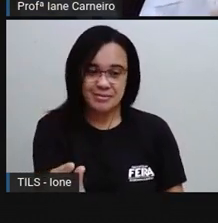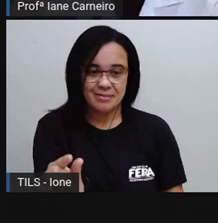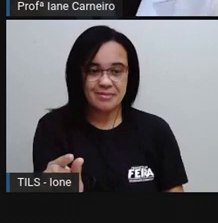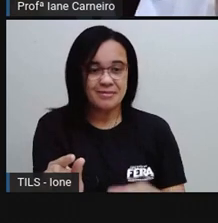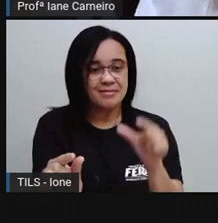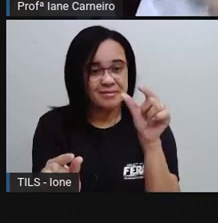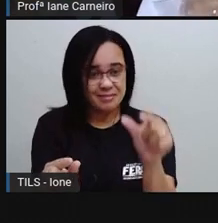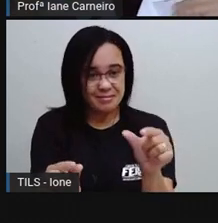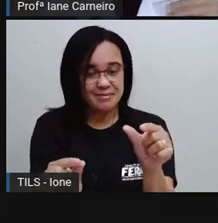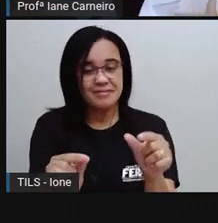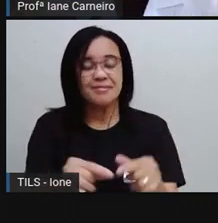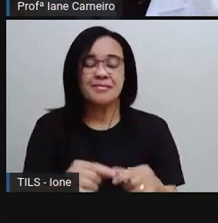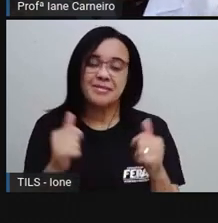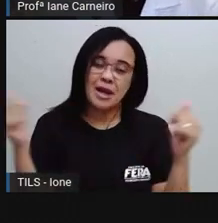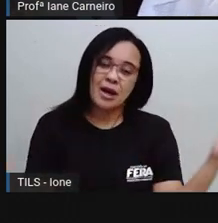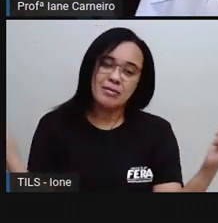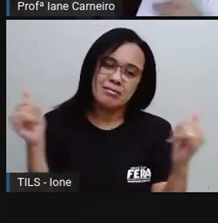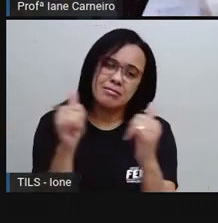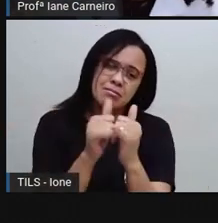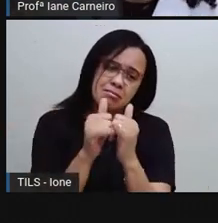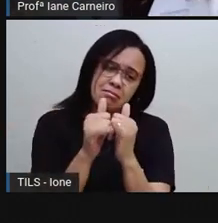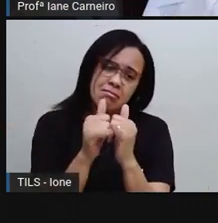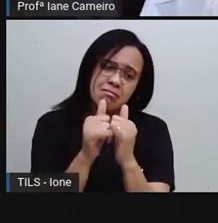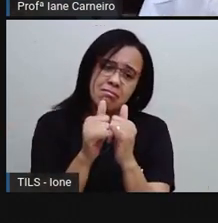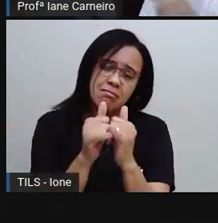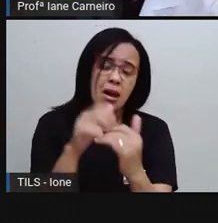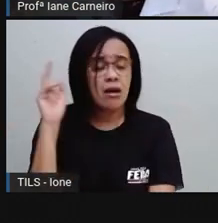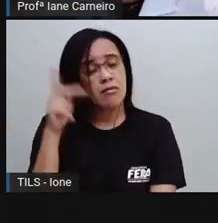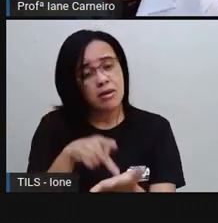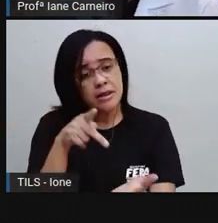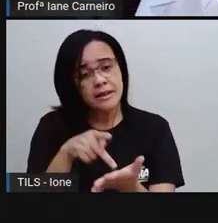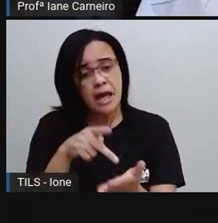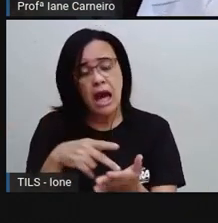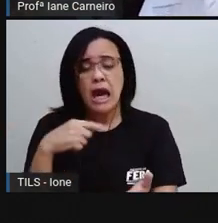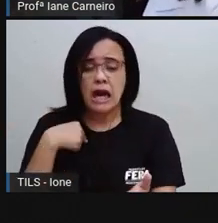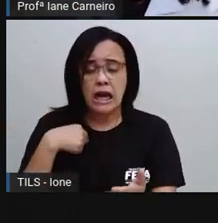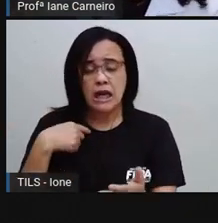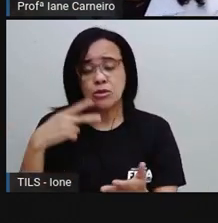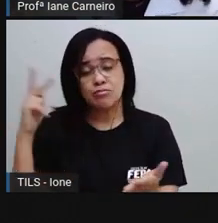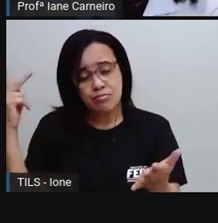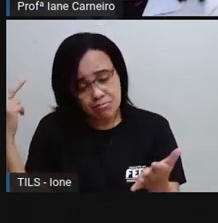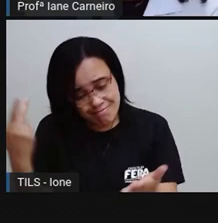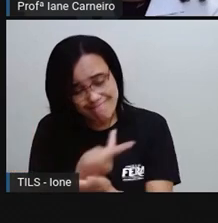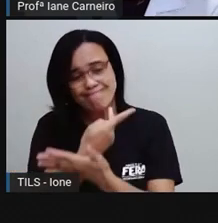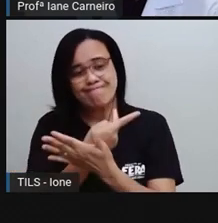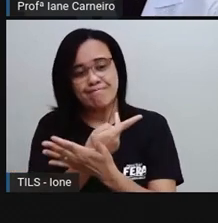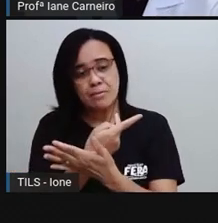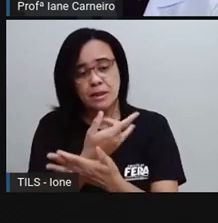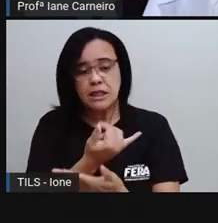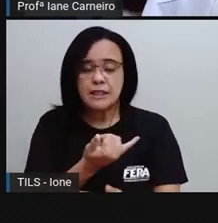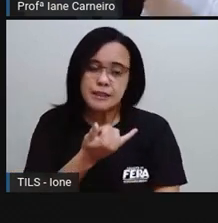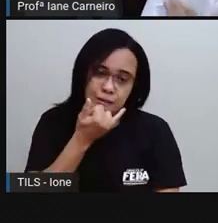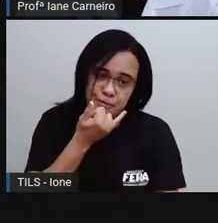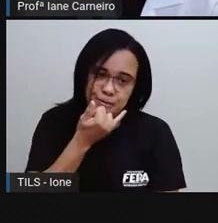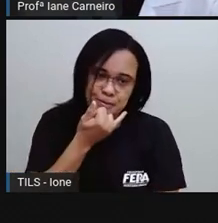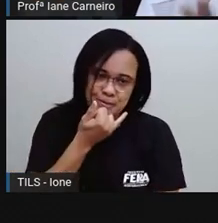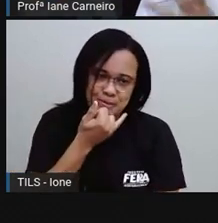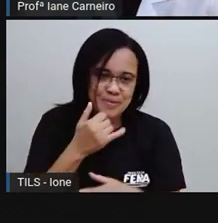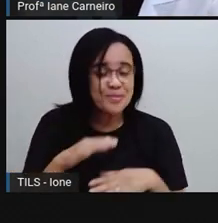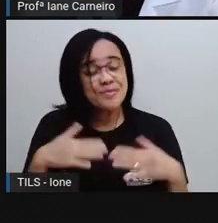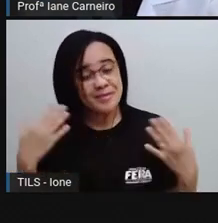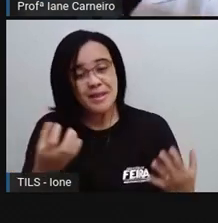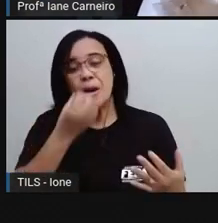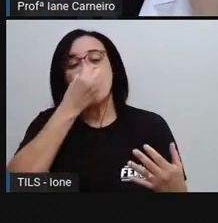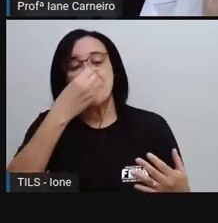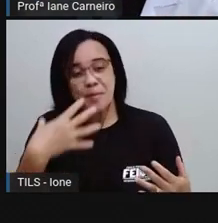Ser sincero e falar, ó, eu errei. Me perdoa, né? Me desculpa. Não vou fazer mais aquilo, né? Então, sempre bom a